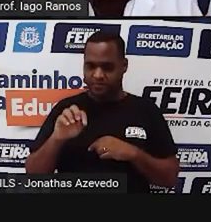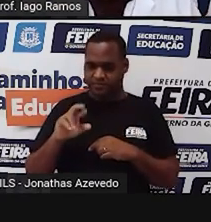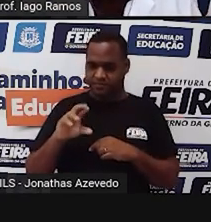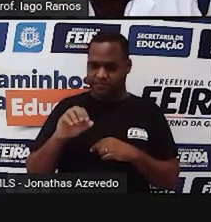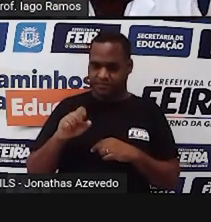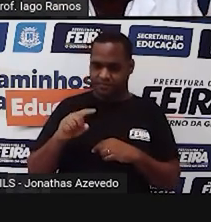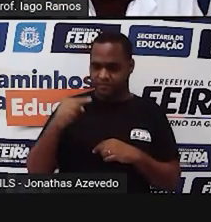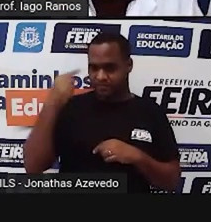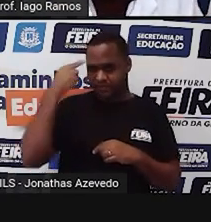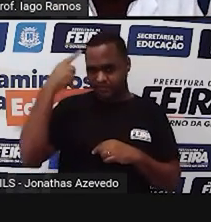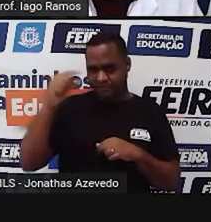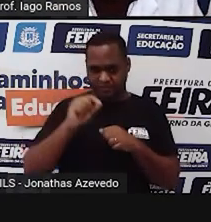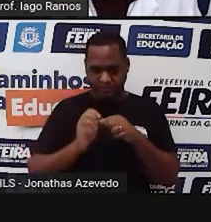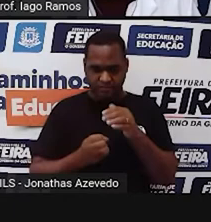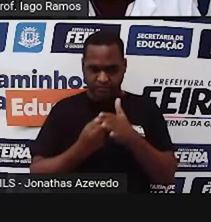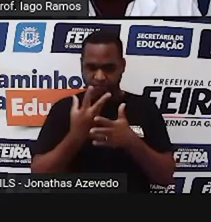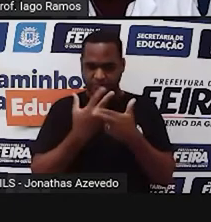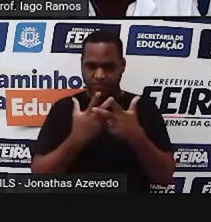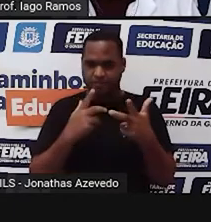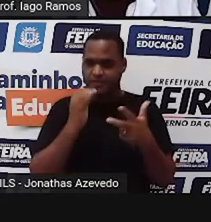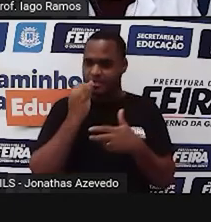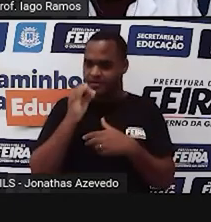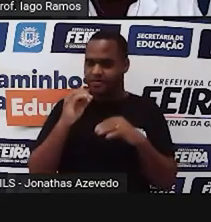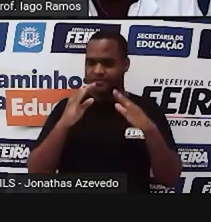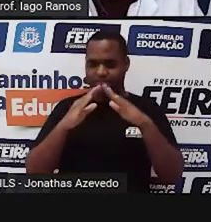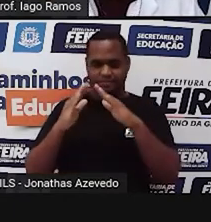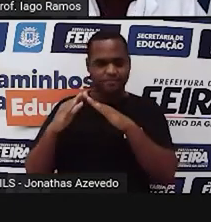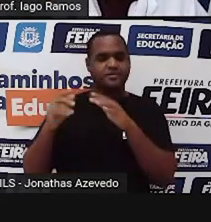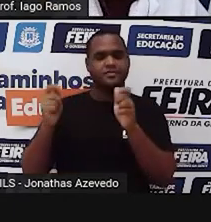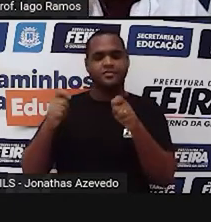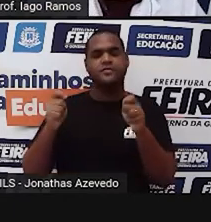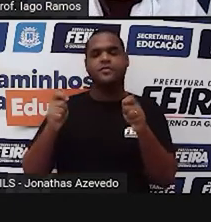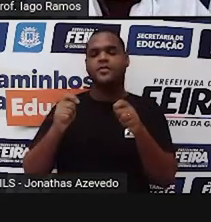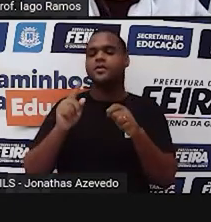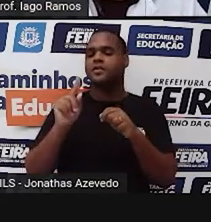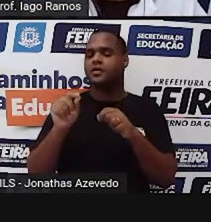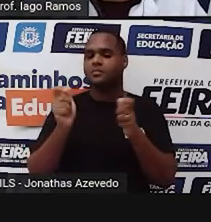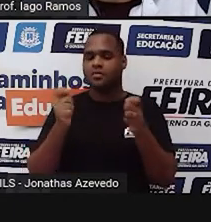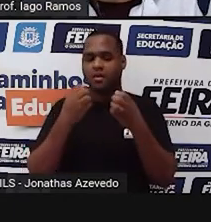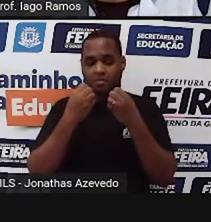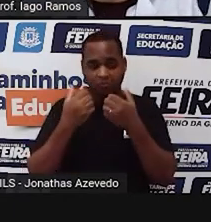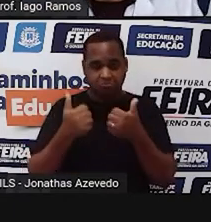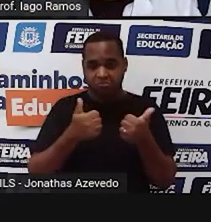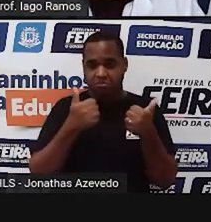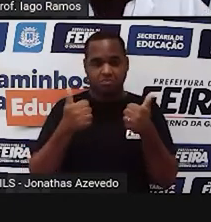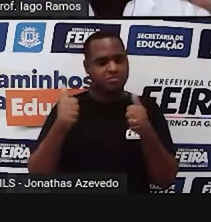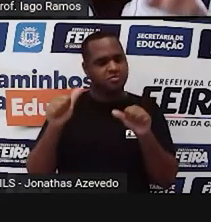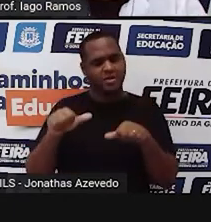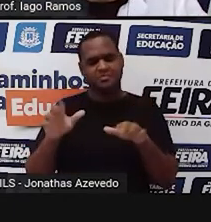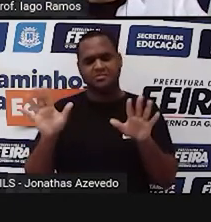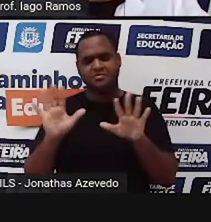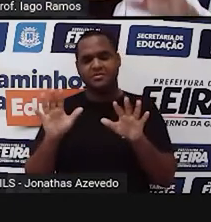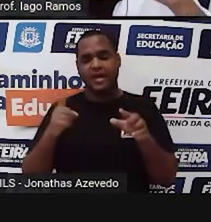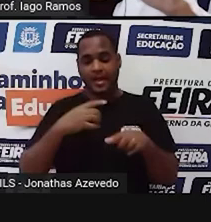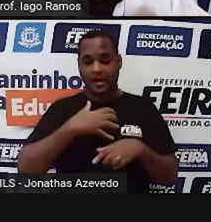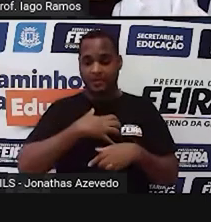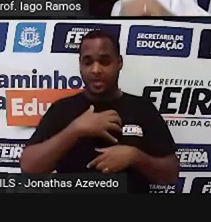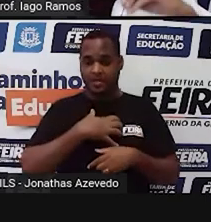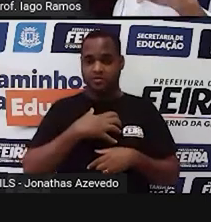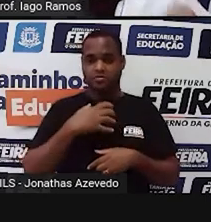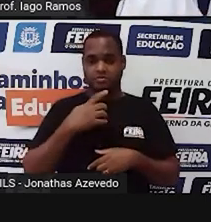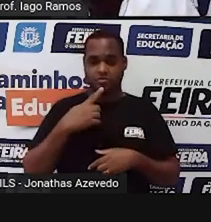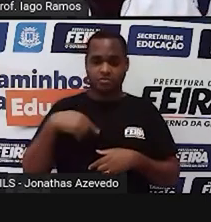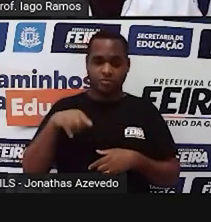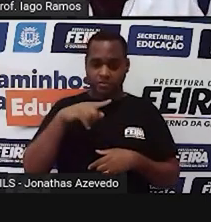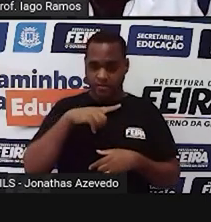é que elas produzem a energia que chega às nossas casas, sabe quais as vantagens, desvantagens. E aqui na Bahia, a gente tem